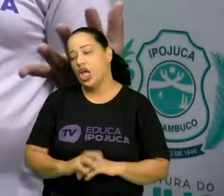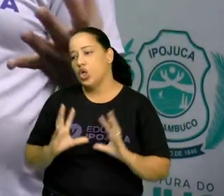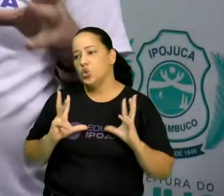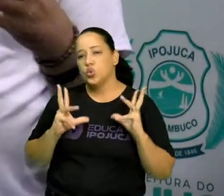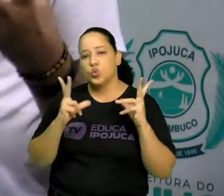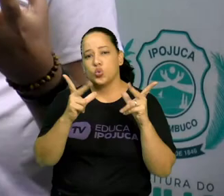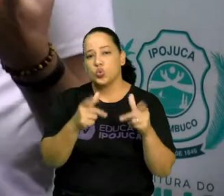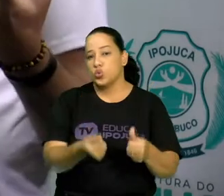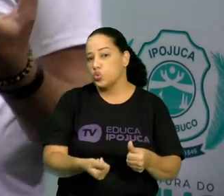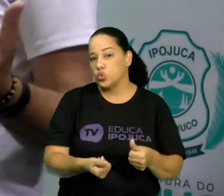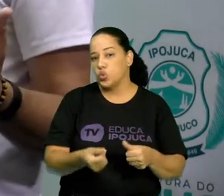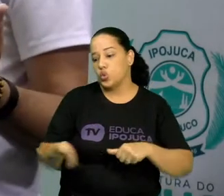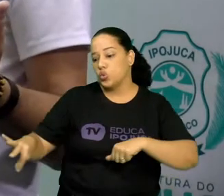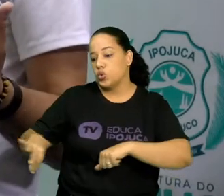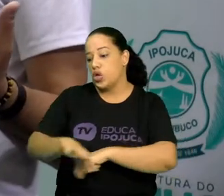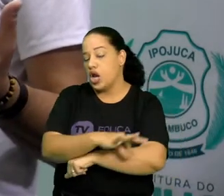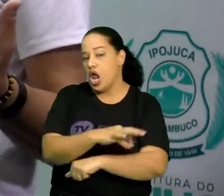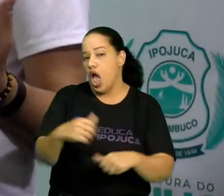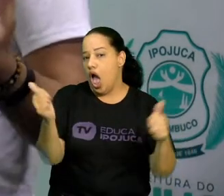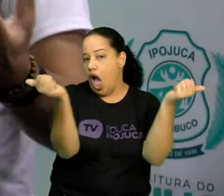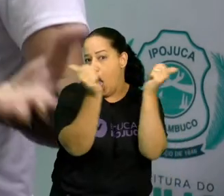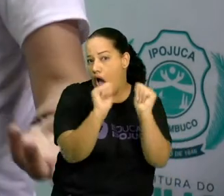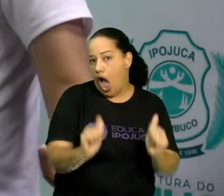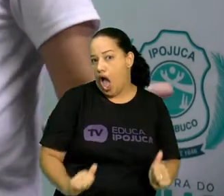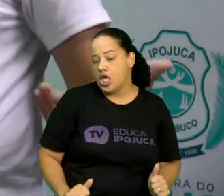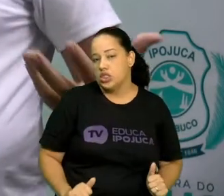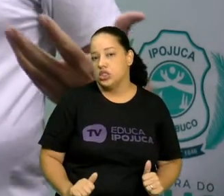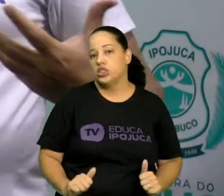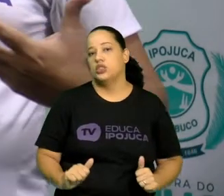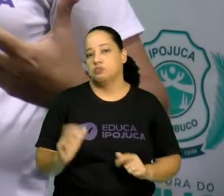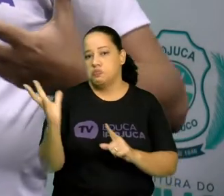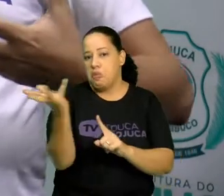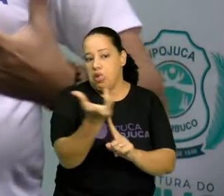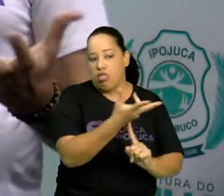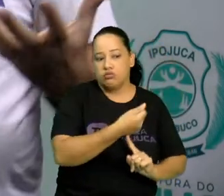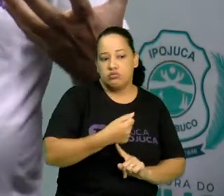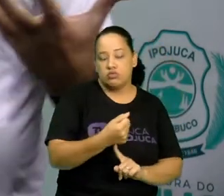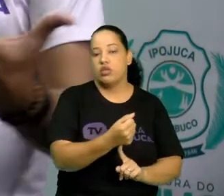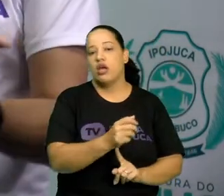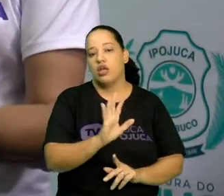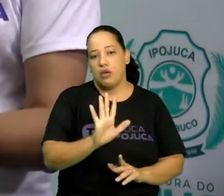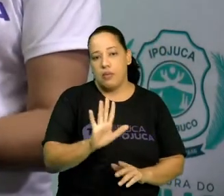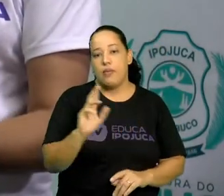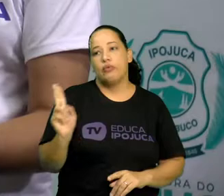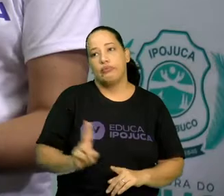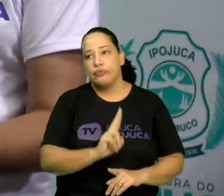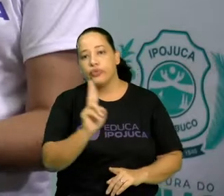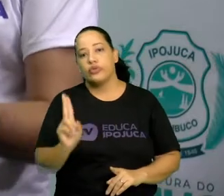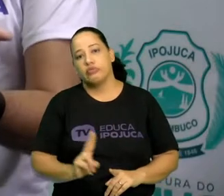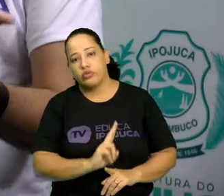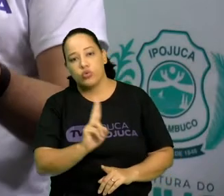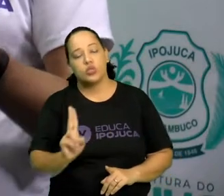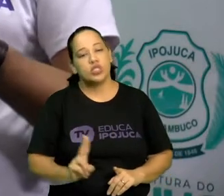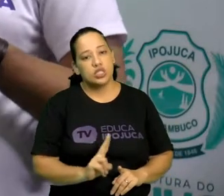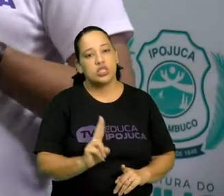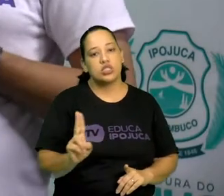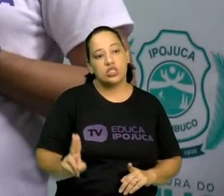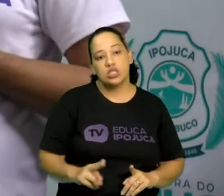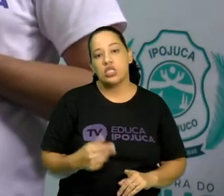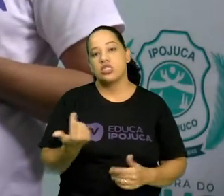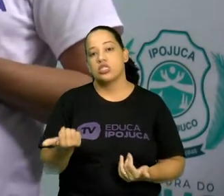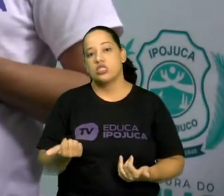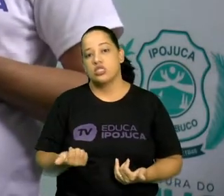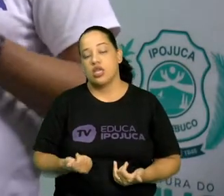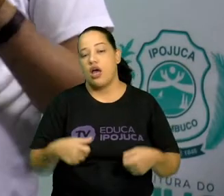arquitetônica é uma obra de arte. Existe a arquitetura que é utilitária meramente, que serve para